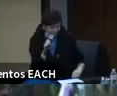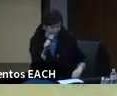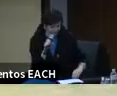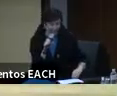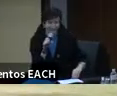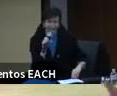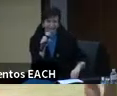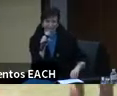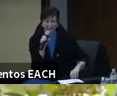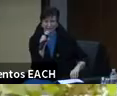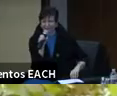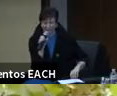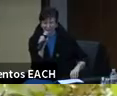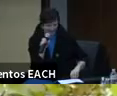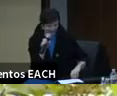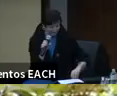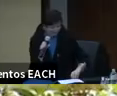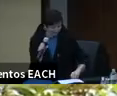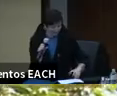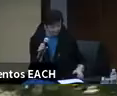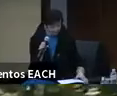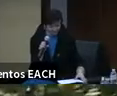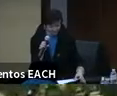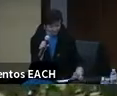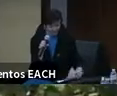gente? Então, a voz está meio esquisita.